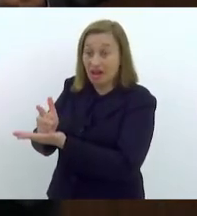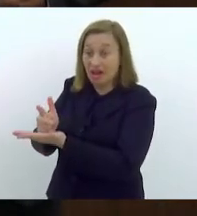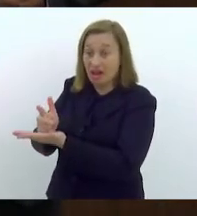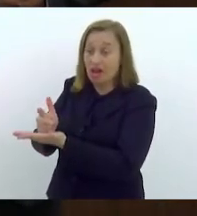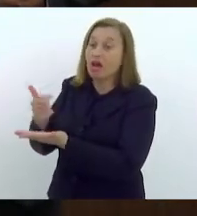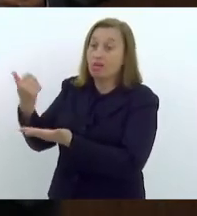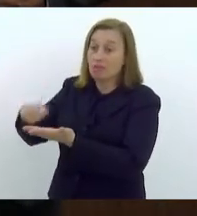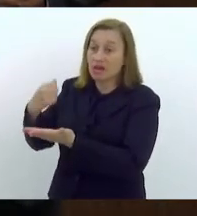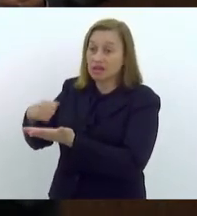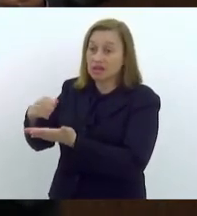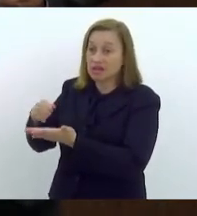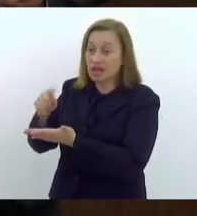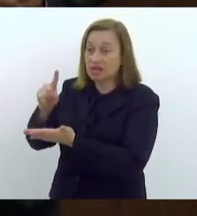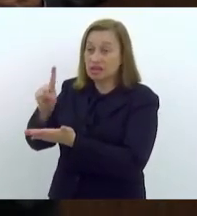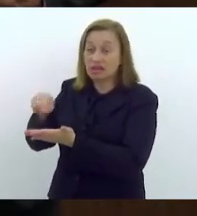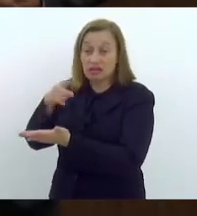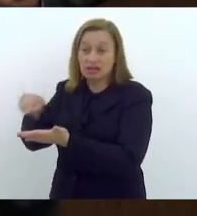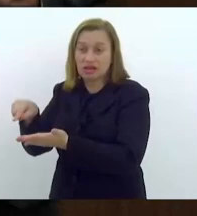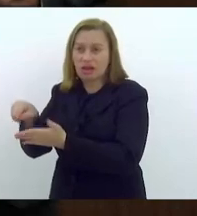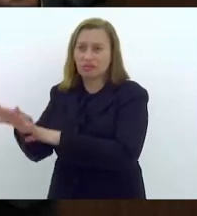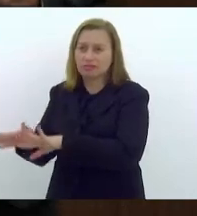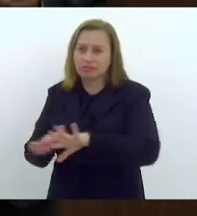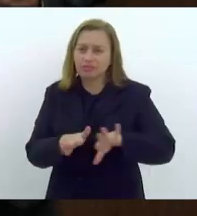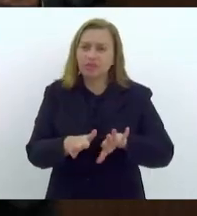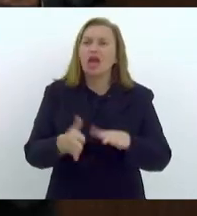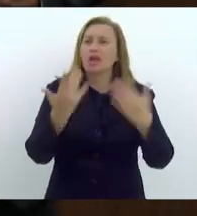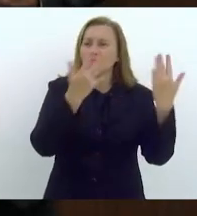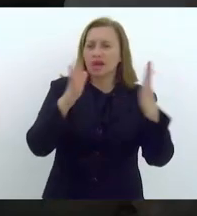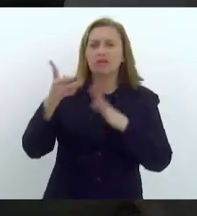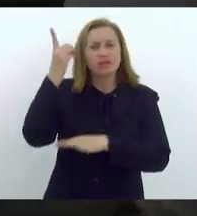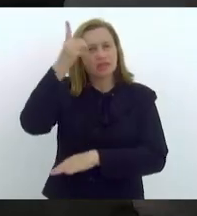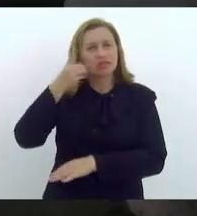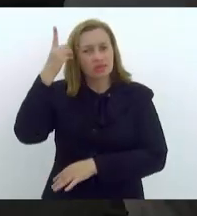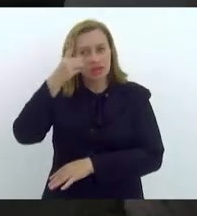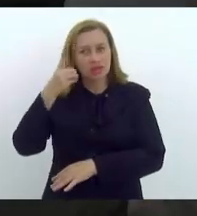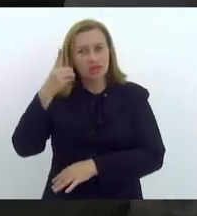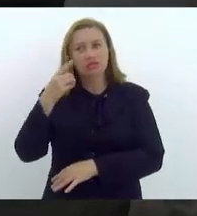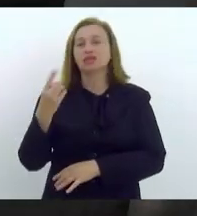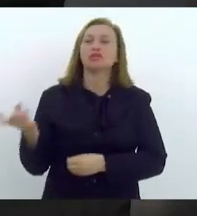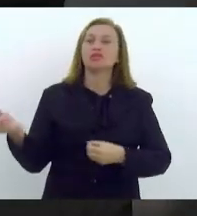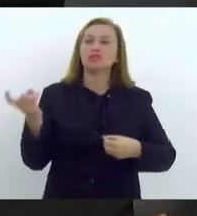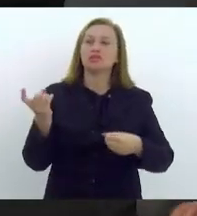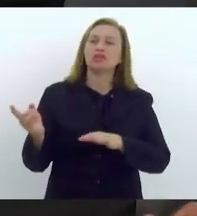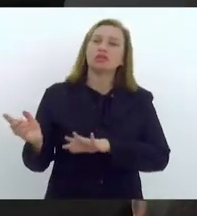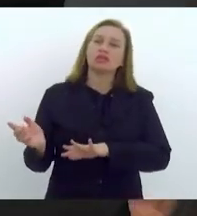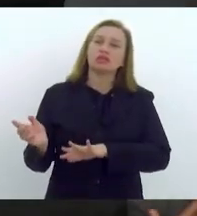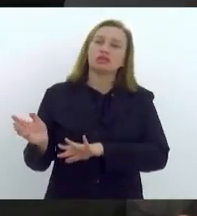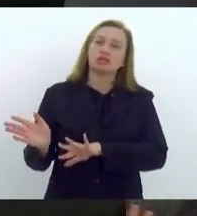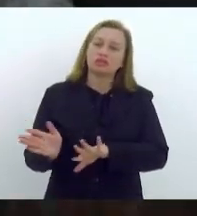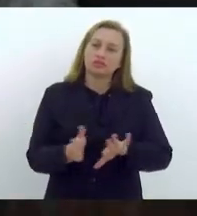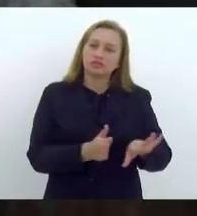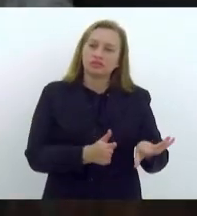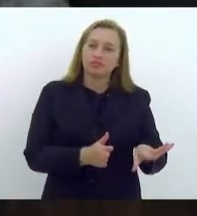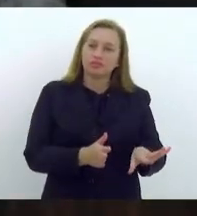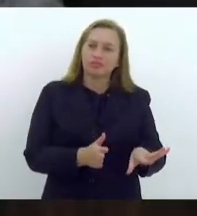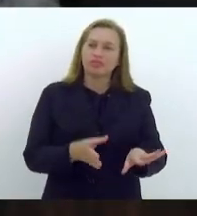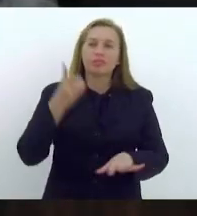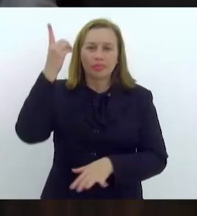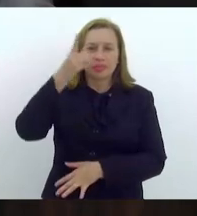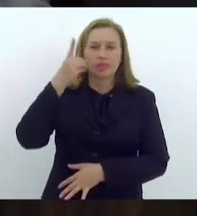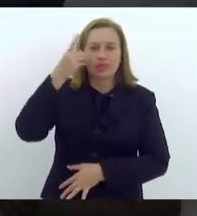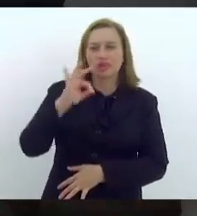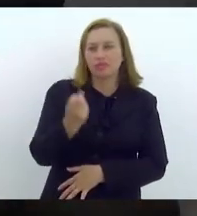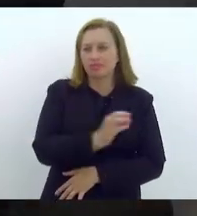pagamento. Parabéns a todos os deputados envolvidos e vamos embora. Presidente, presidente... Deputada Marta Rocha, por favor.